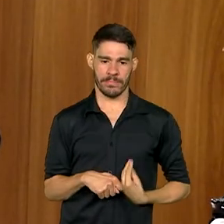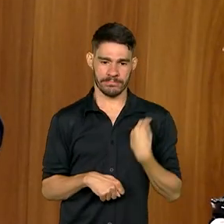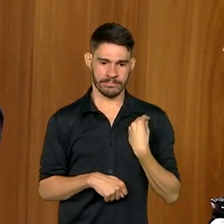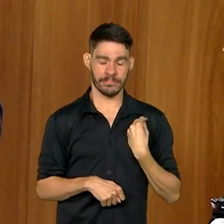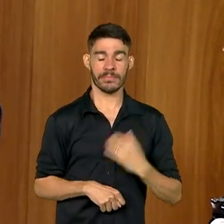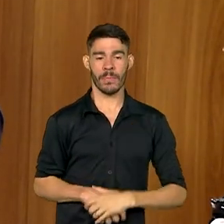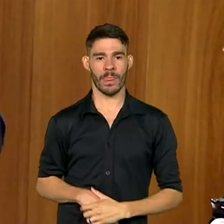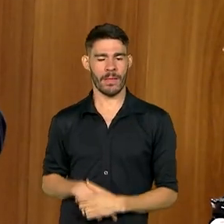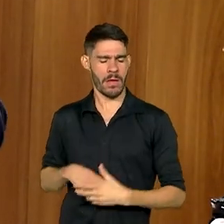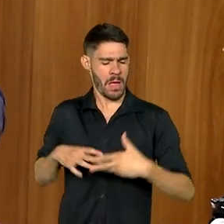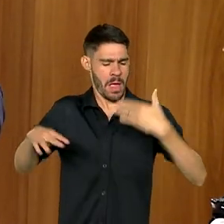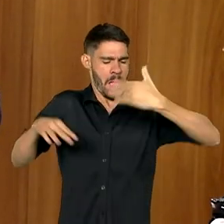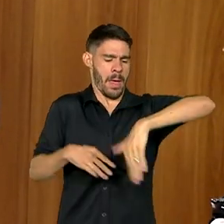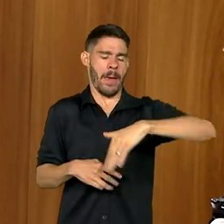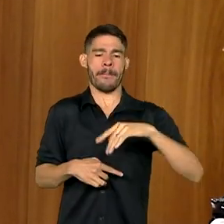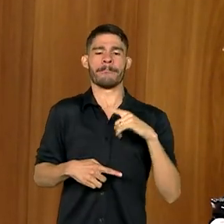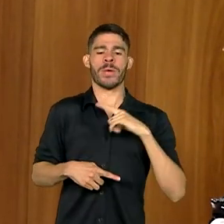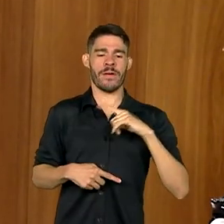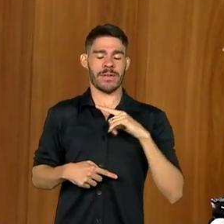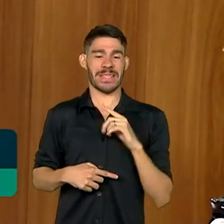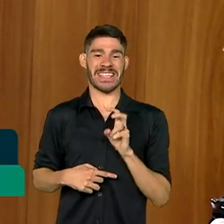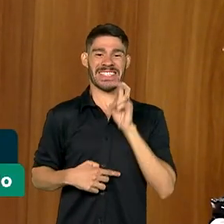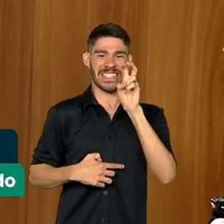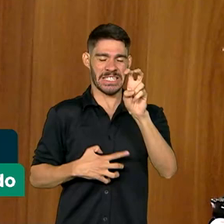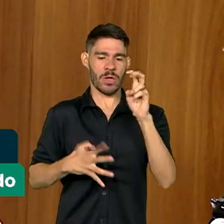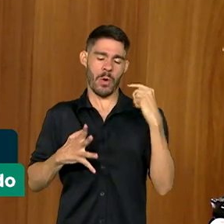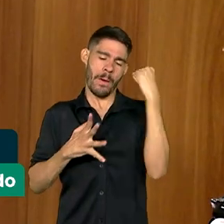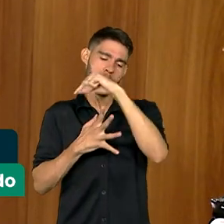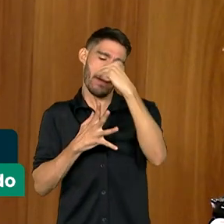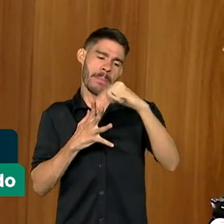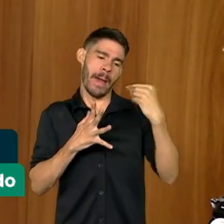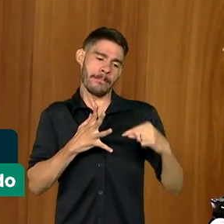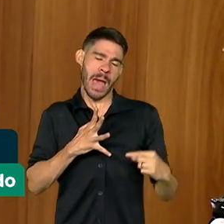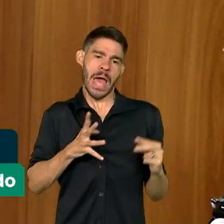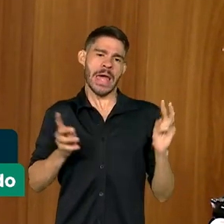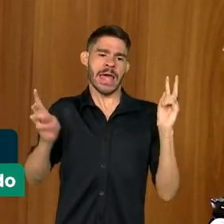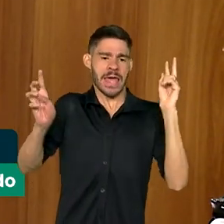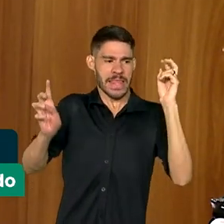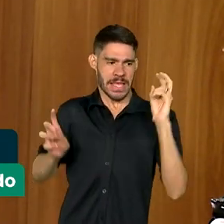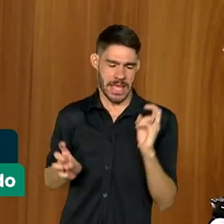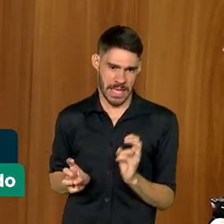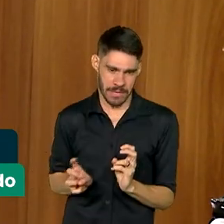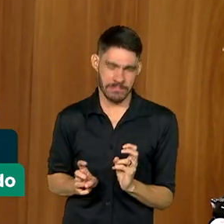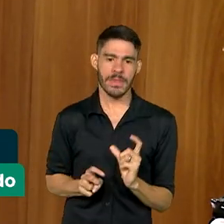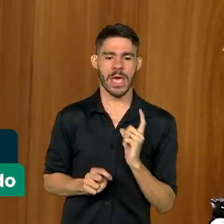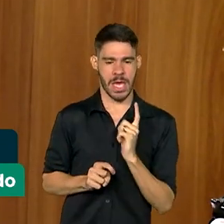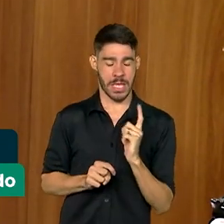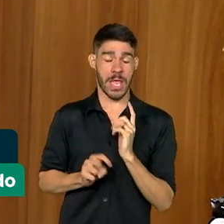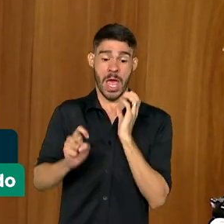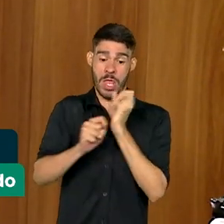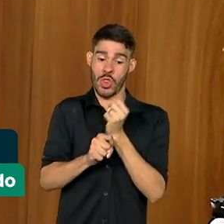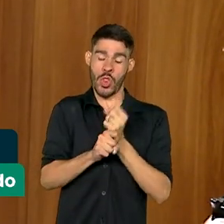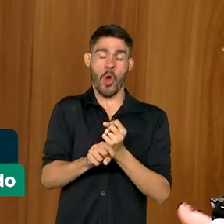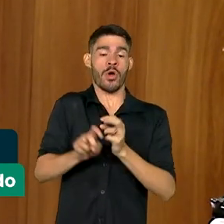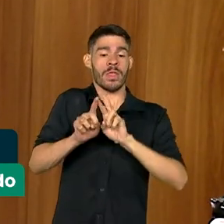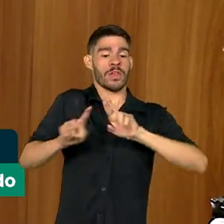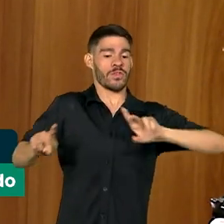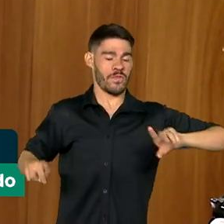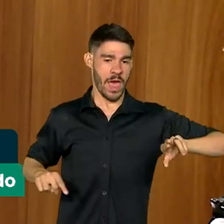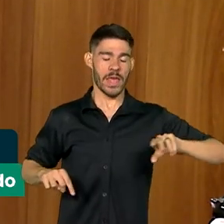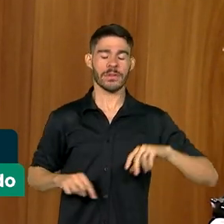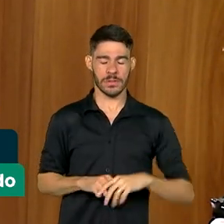A prova está distribuindo em cinco eixos temáticos. Esses eixos temáticos terão pesos diferenciados que cada